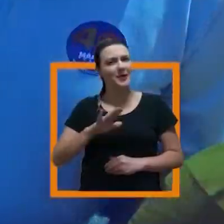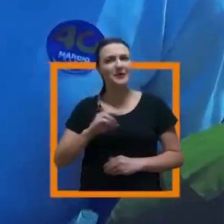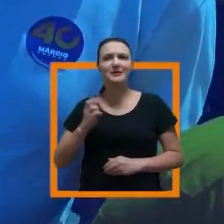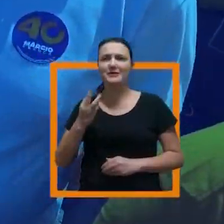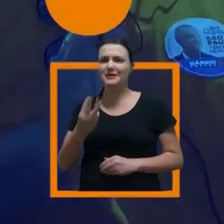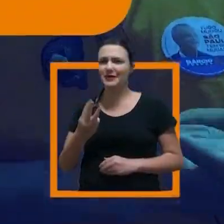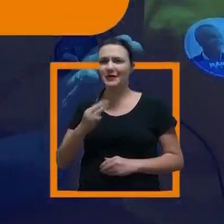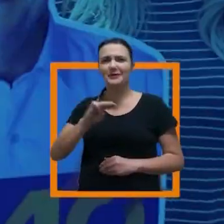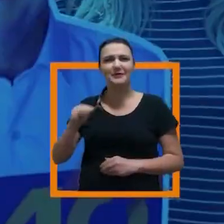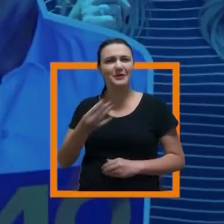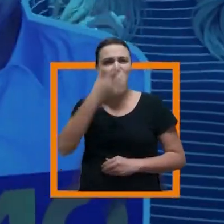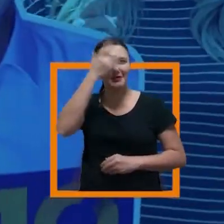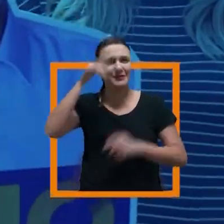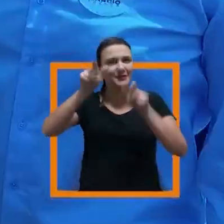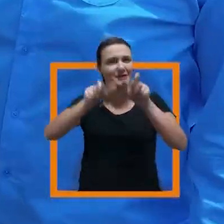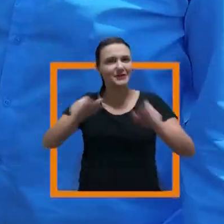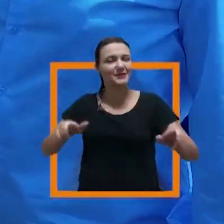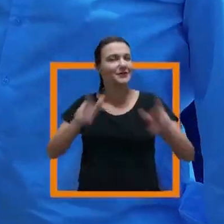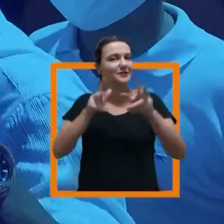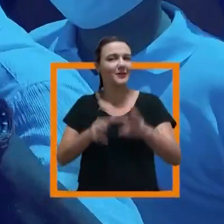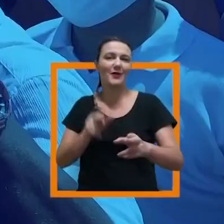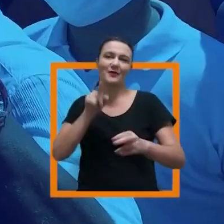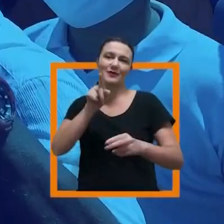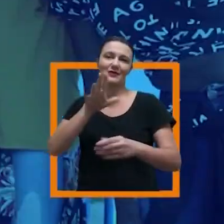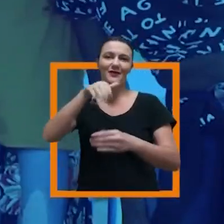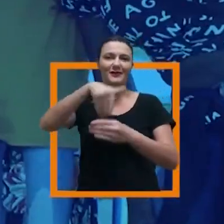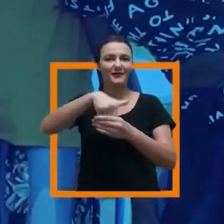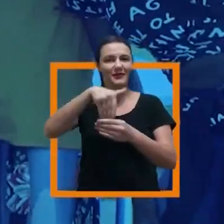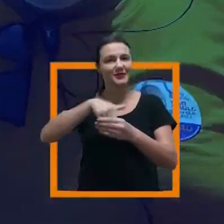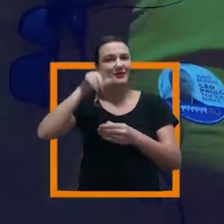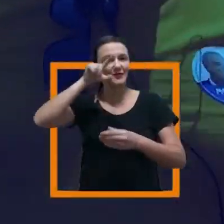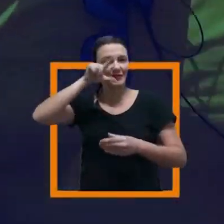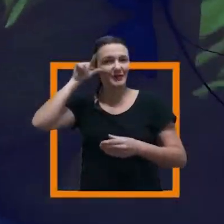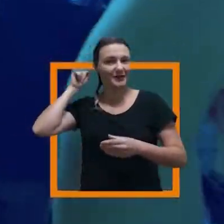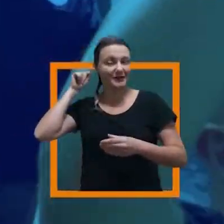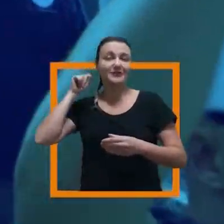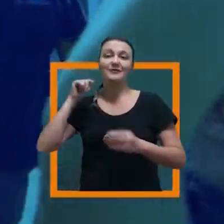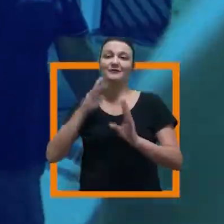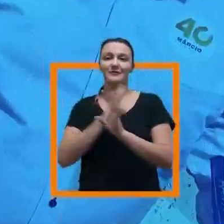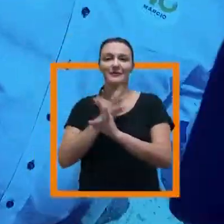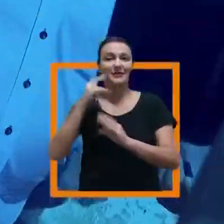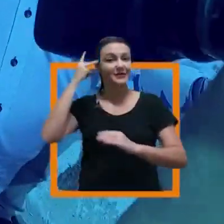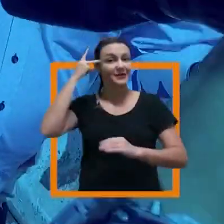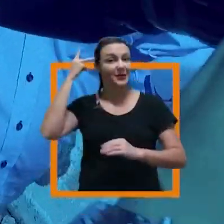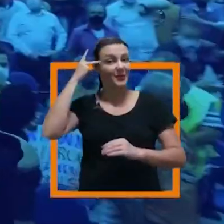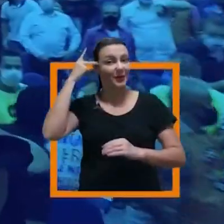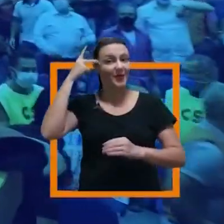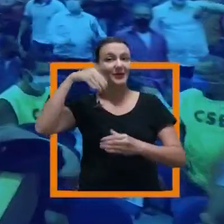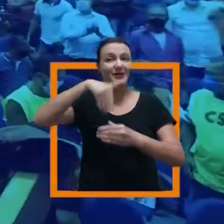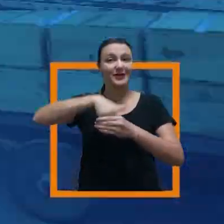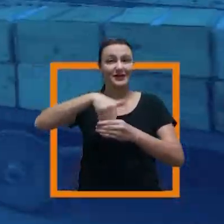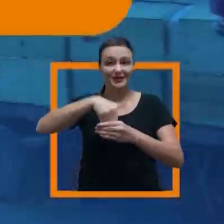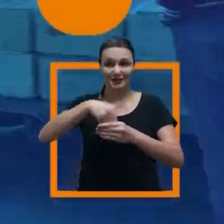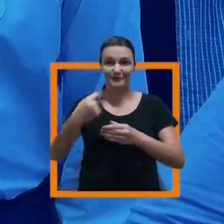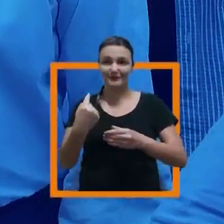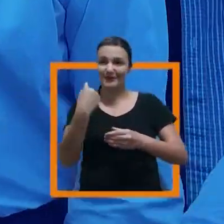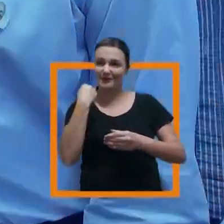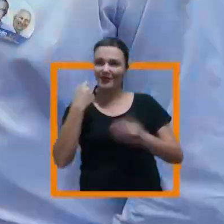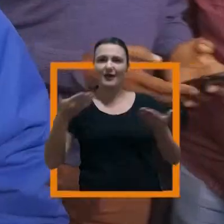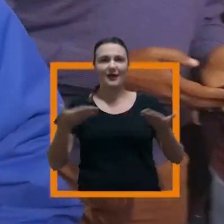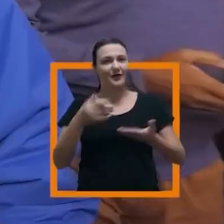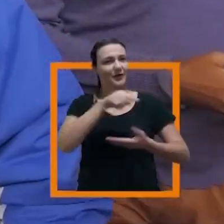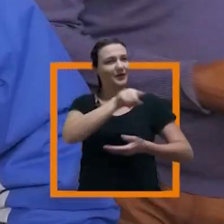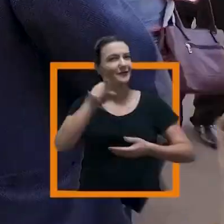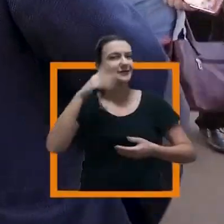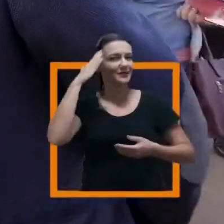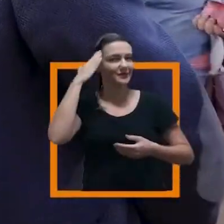Mais de 3 milhões de pessoas como você, votaram em Márcio França na cidade de São Paulo, na última eleição.